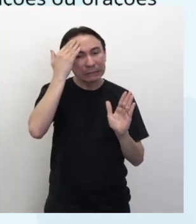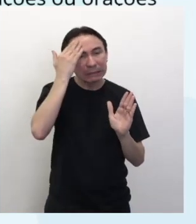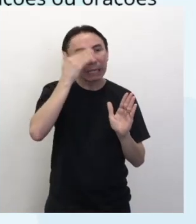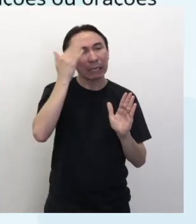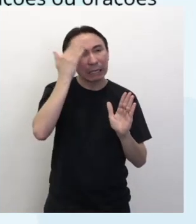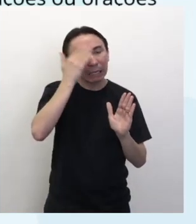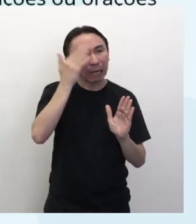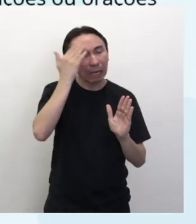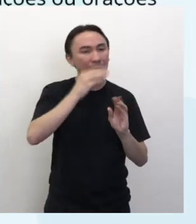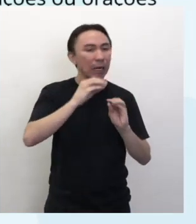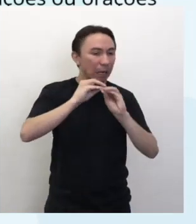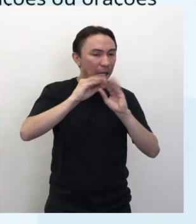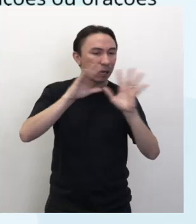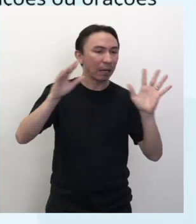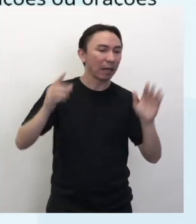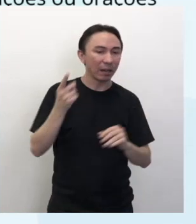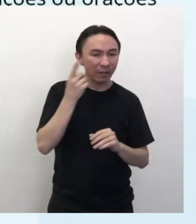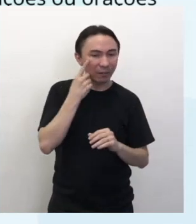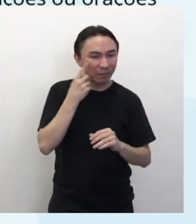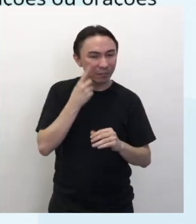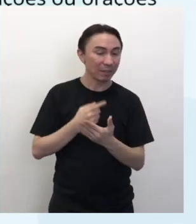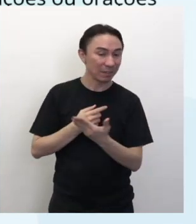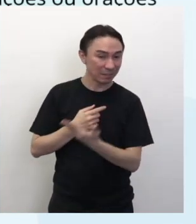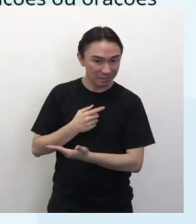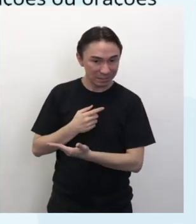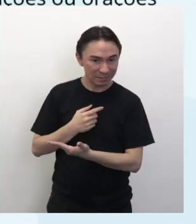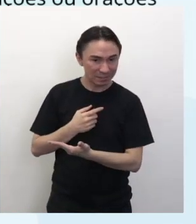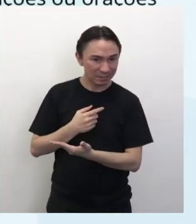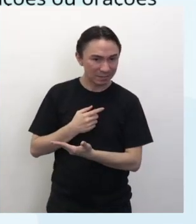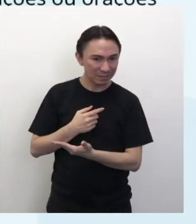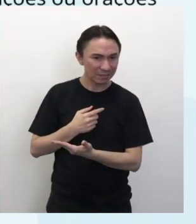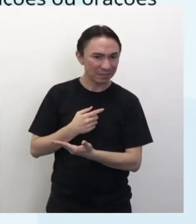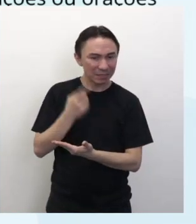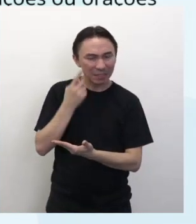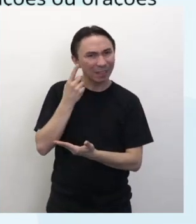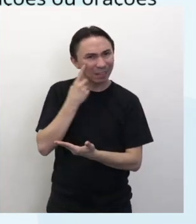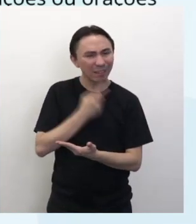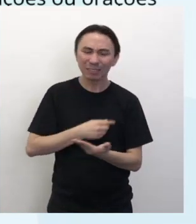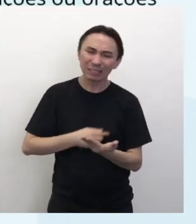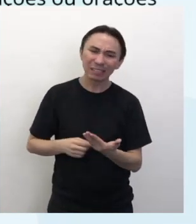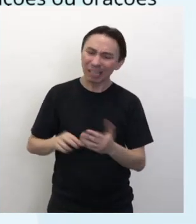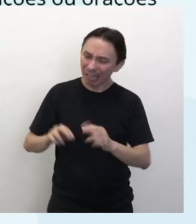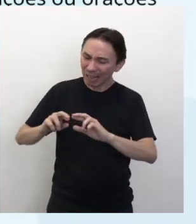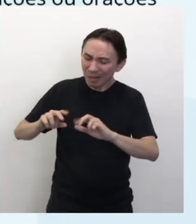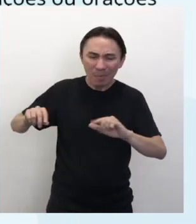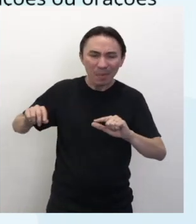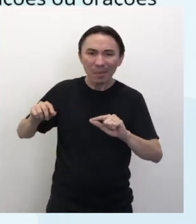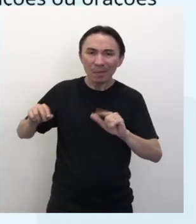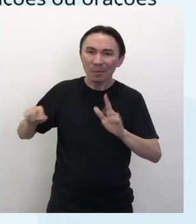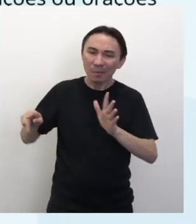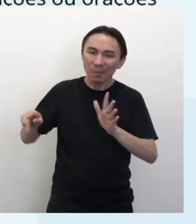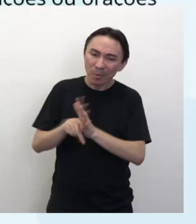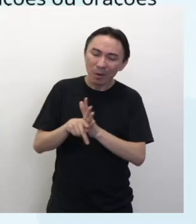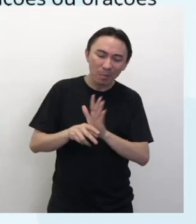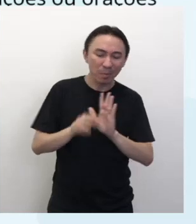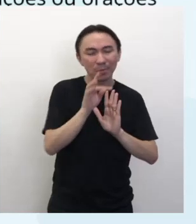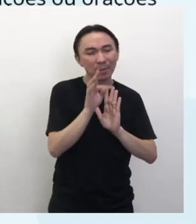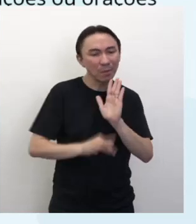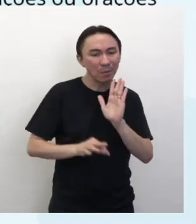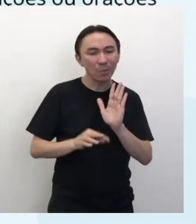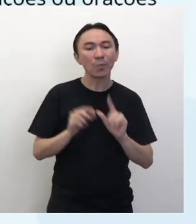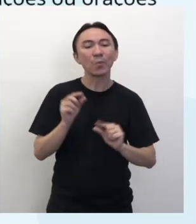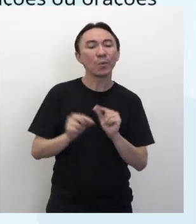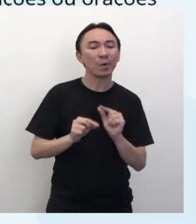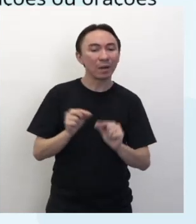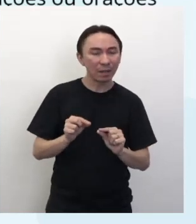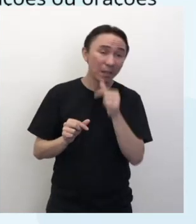manejo adequado dos elementos, que elementos são esses no texto, que articulam a